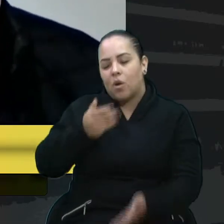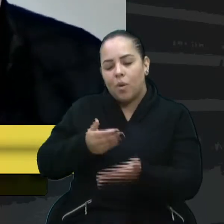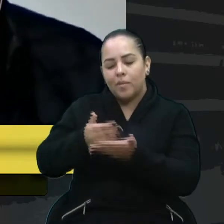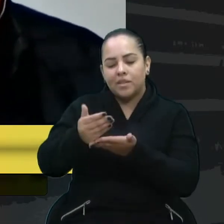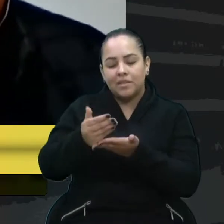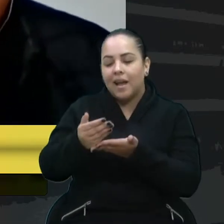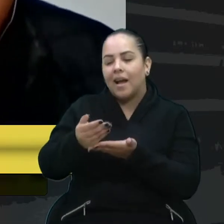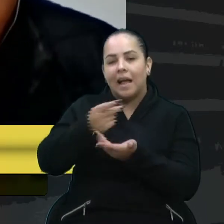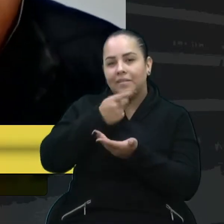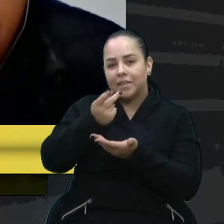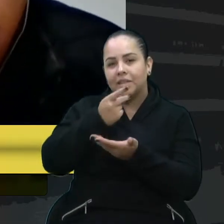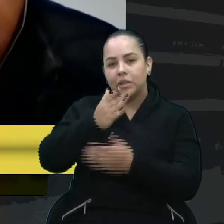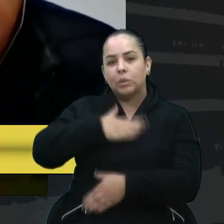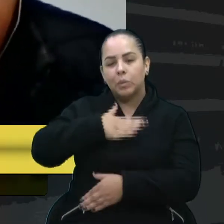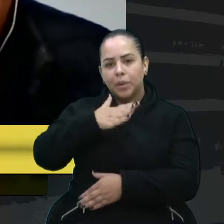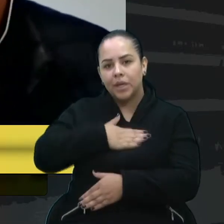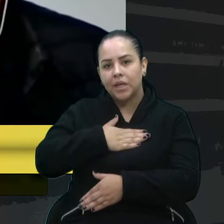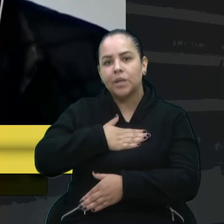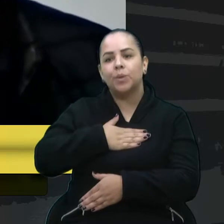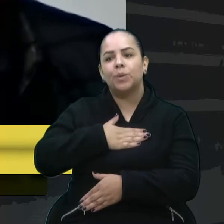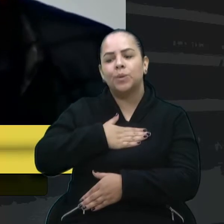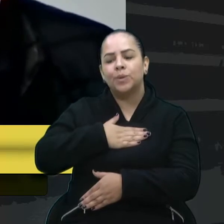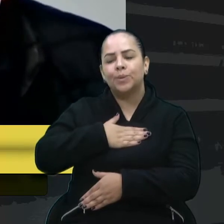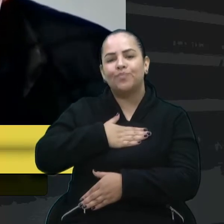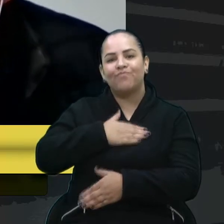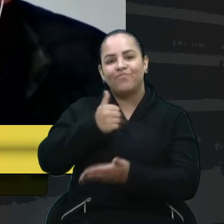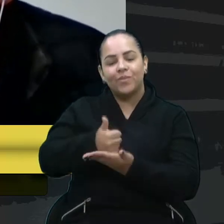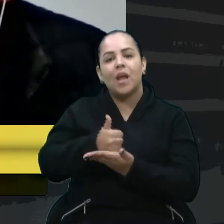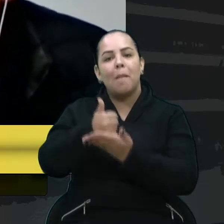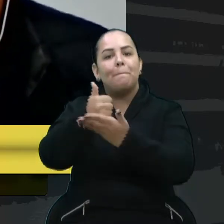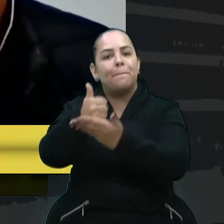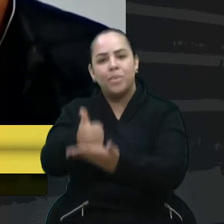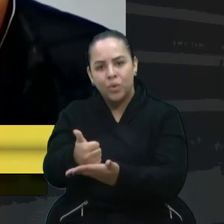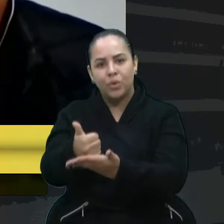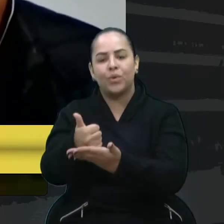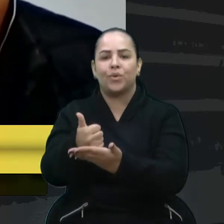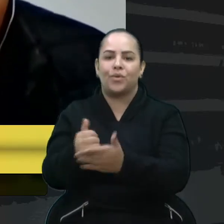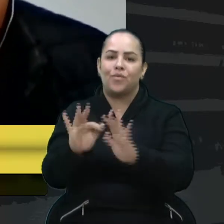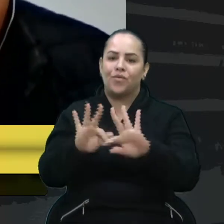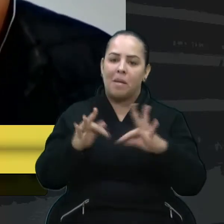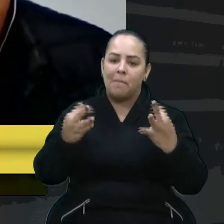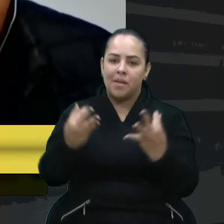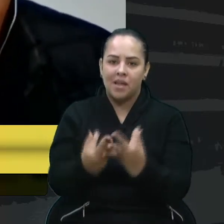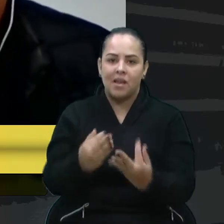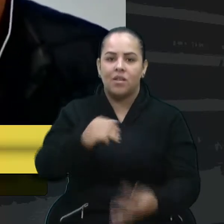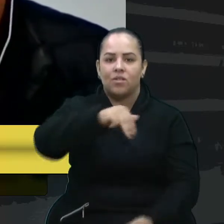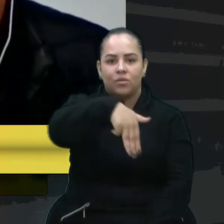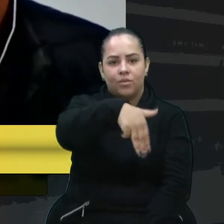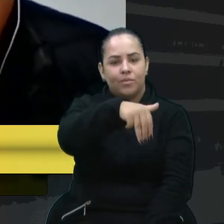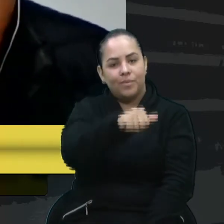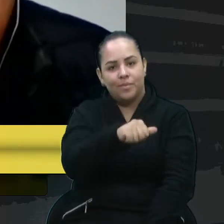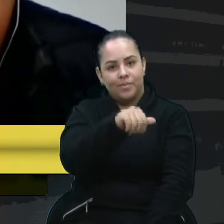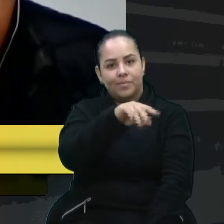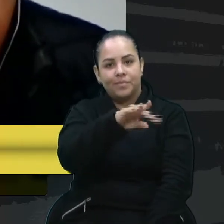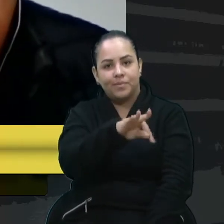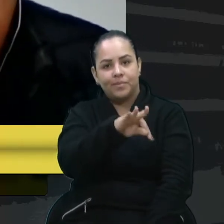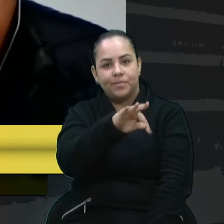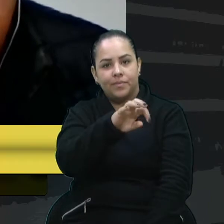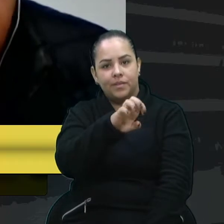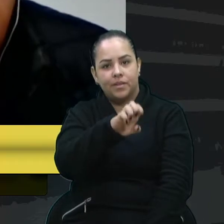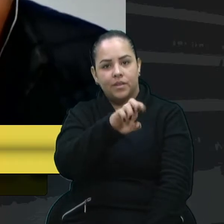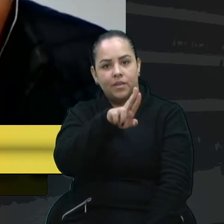fala e me solidarizar às famílias do Matheus e do Clóvis.